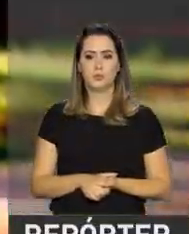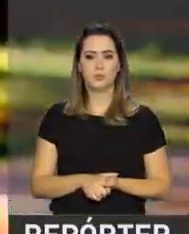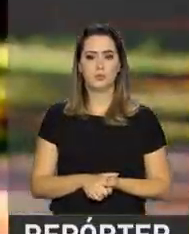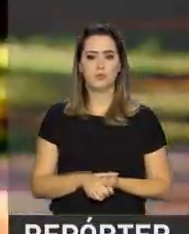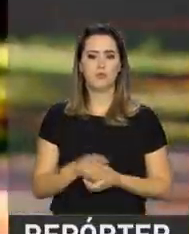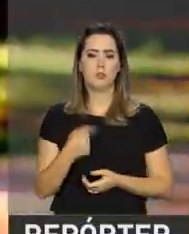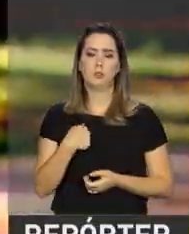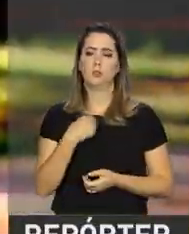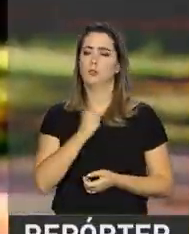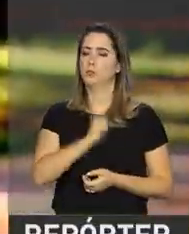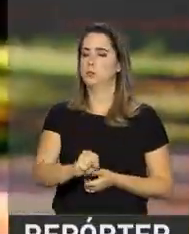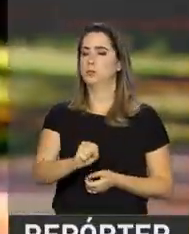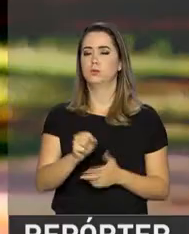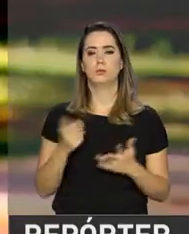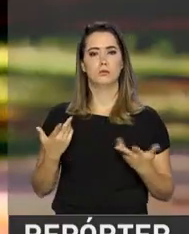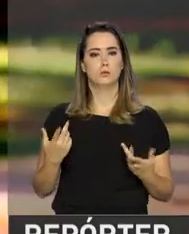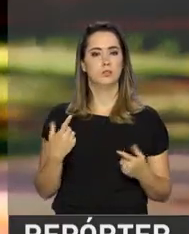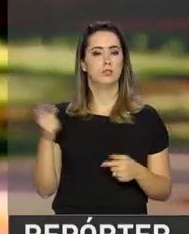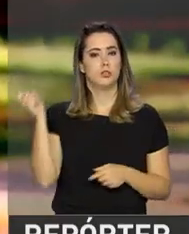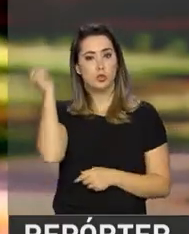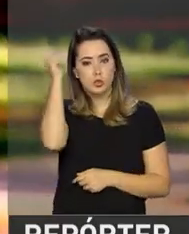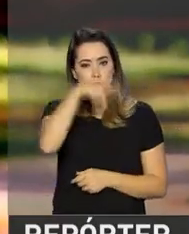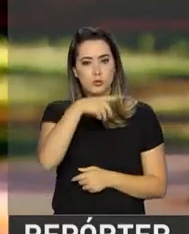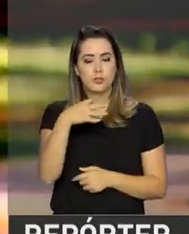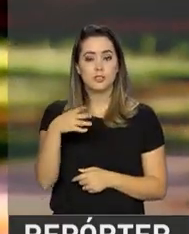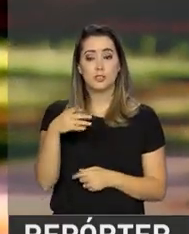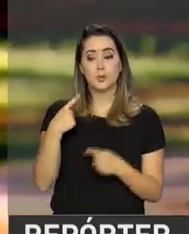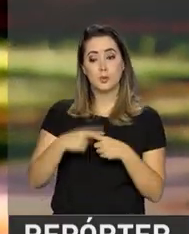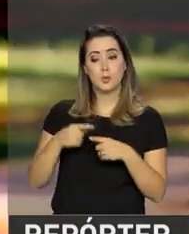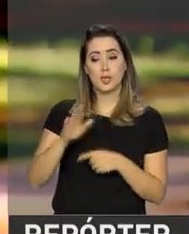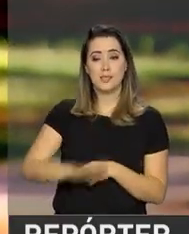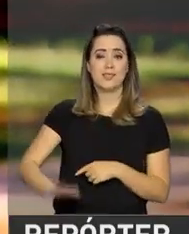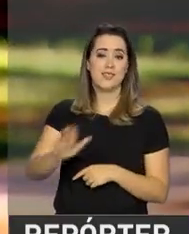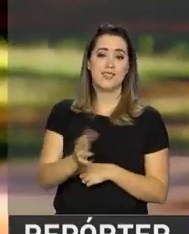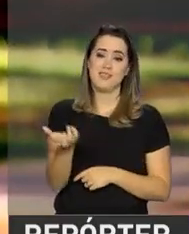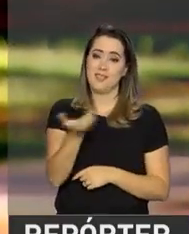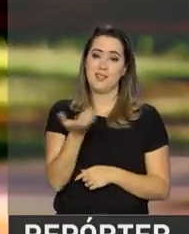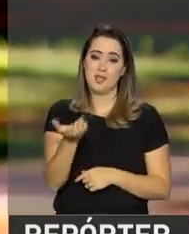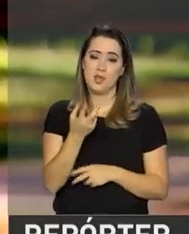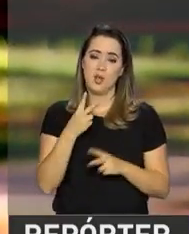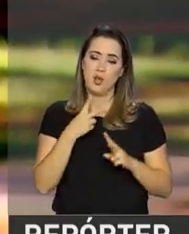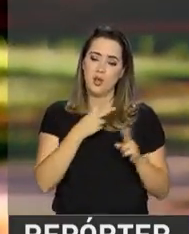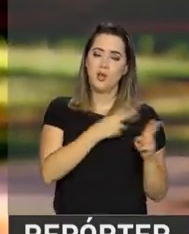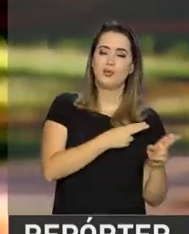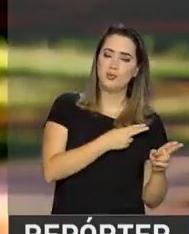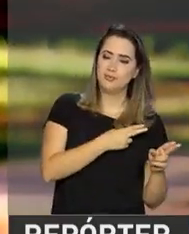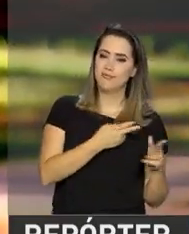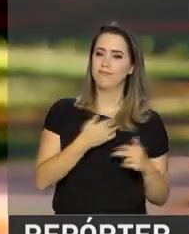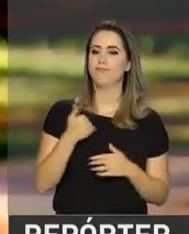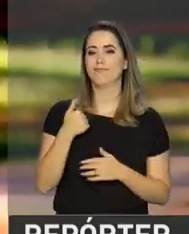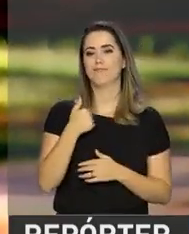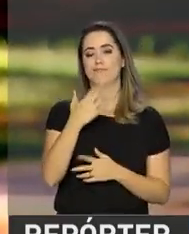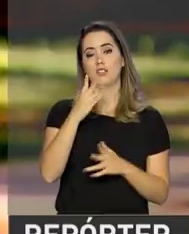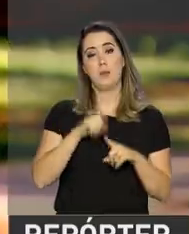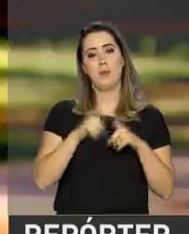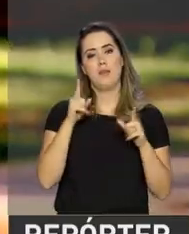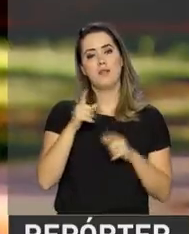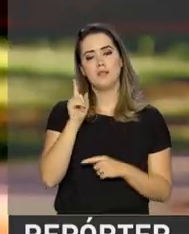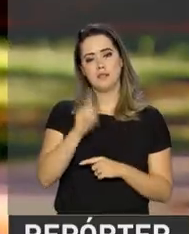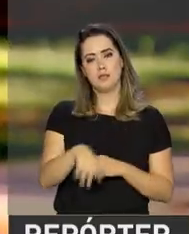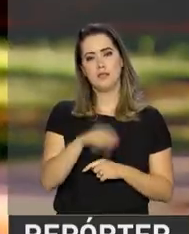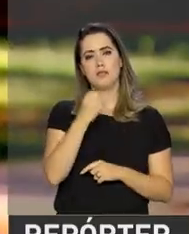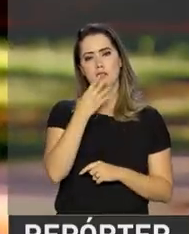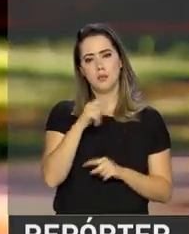Eu odeio. Na verdade, eu tenho muita dificuldade com as crianças para tirar da cama para poder chegar no horário certo na escola. Mas tem a